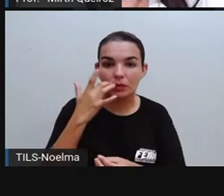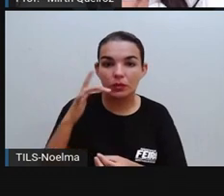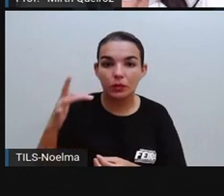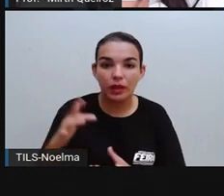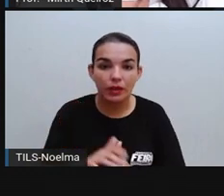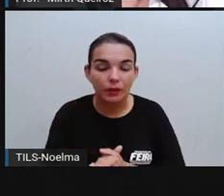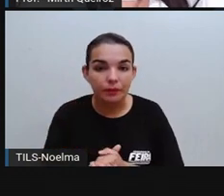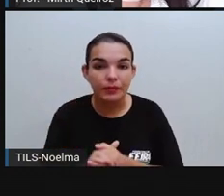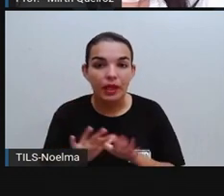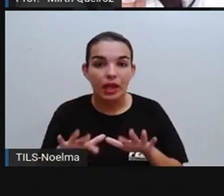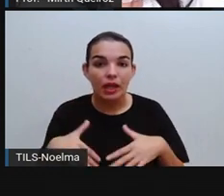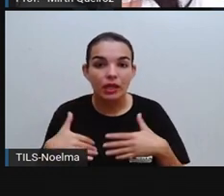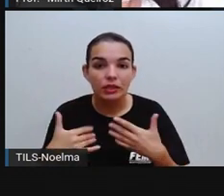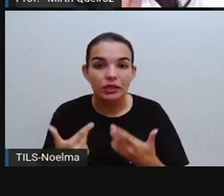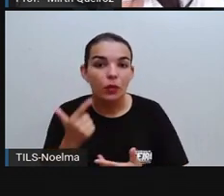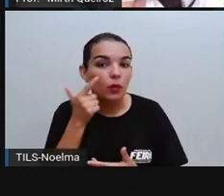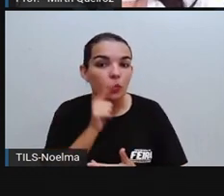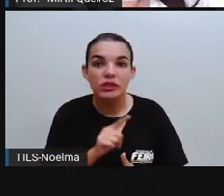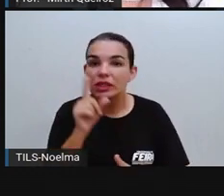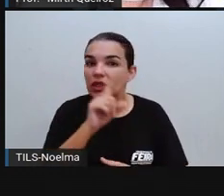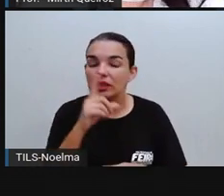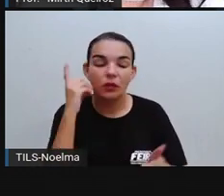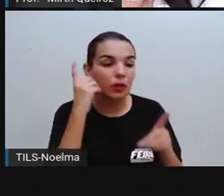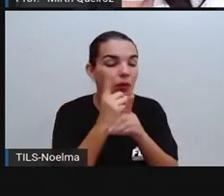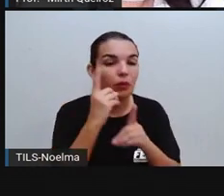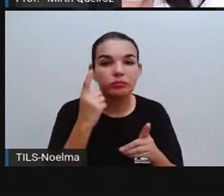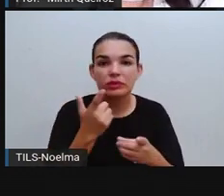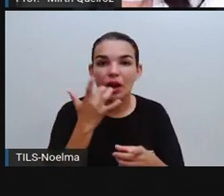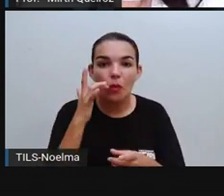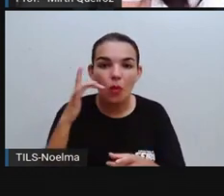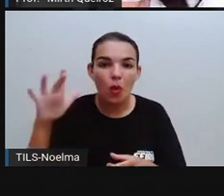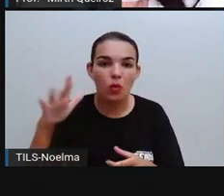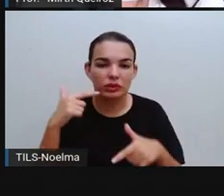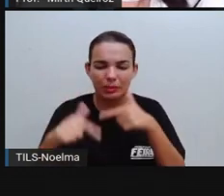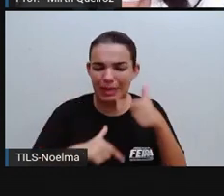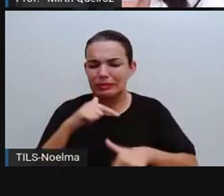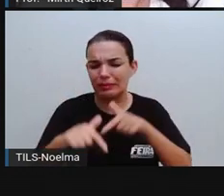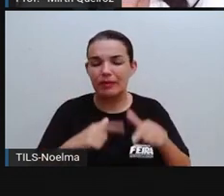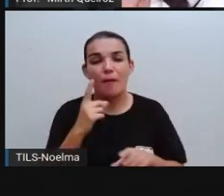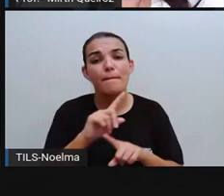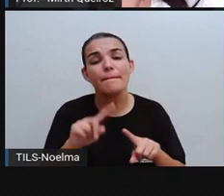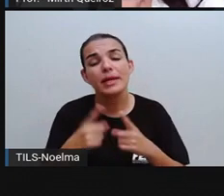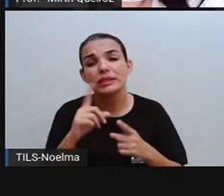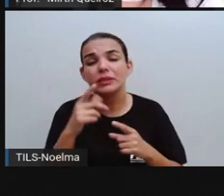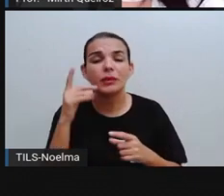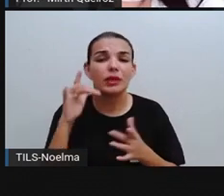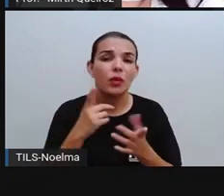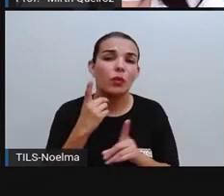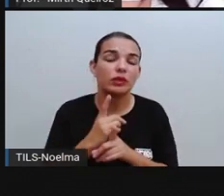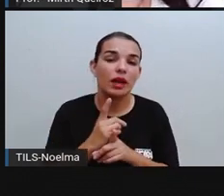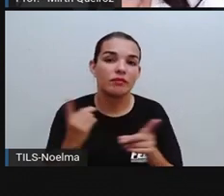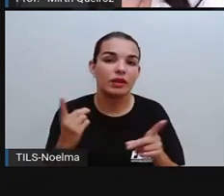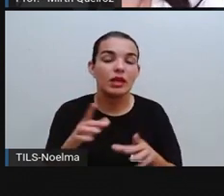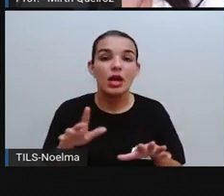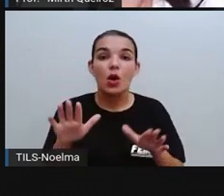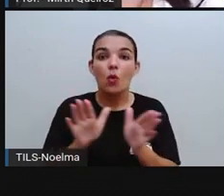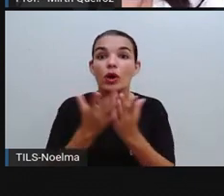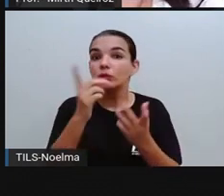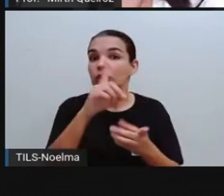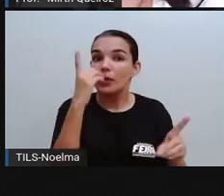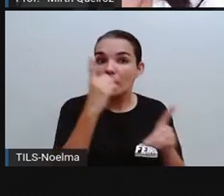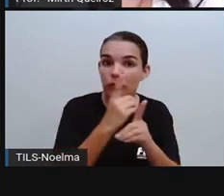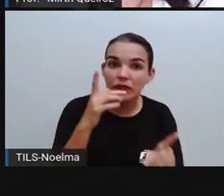sempre eles conseguiam alcançar as metas na exploração. E eles eram punidos. E a